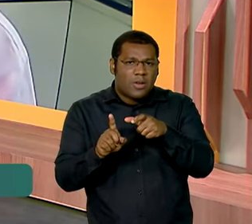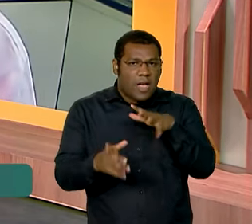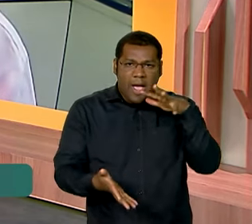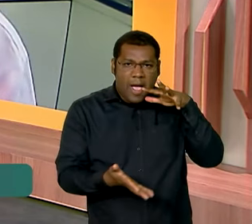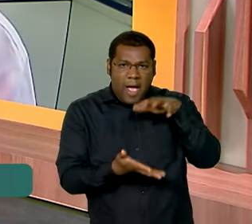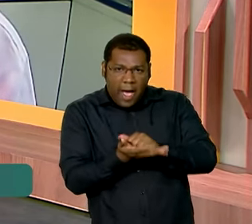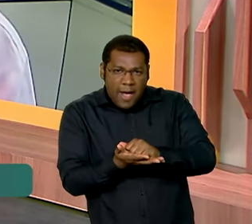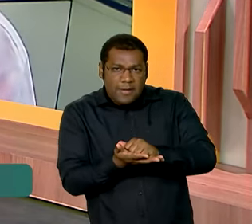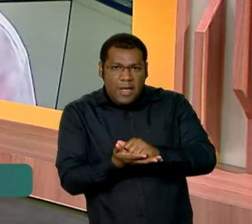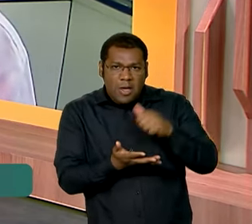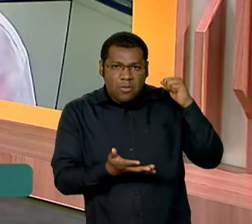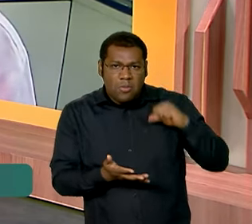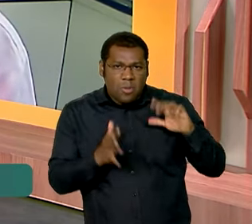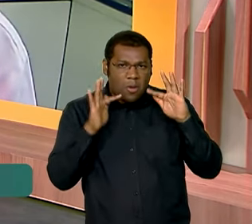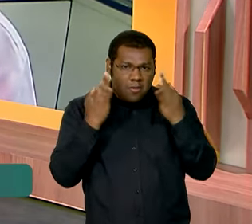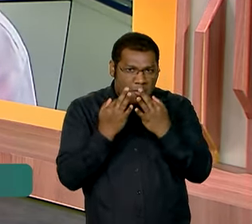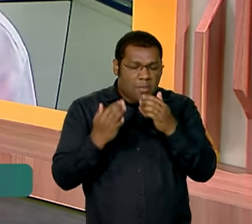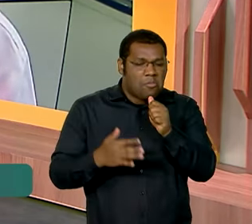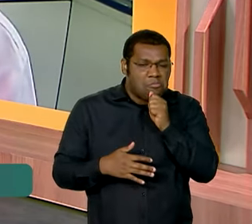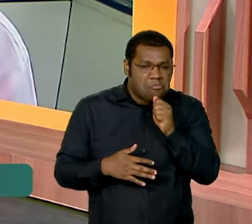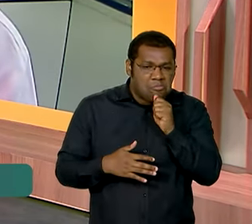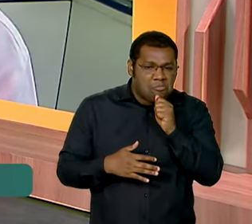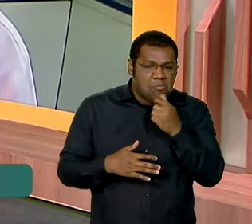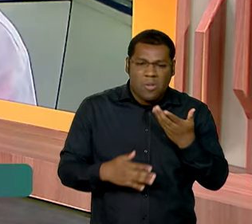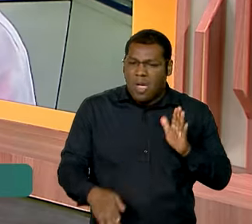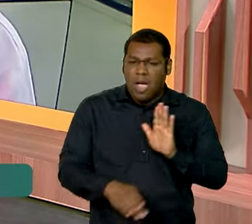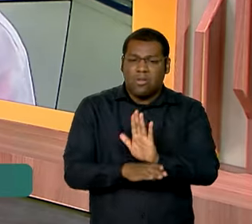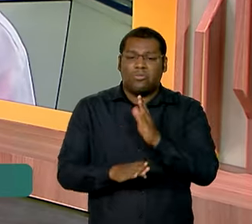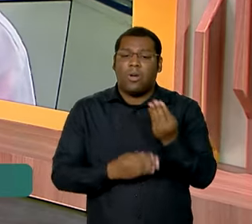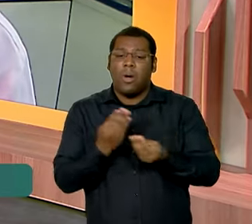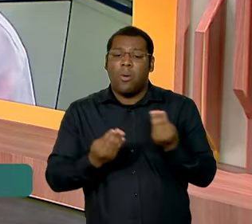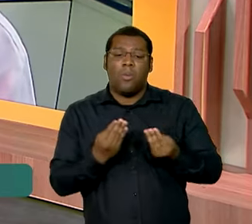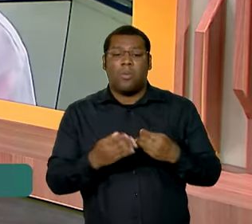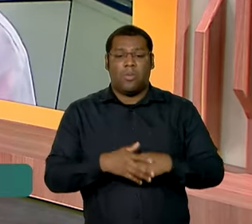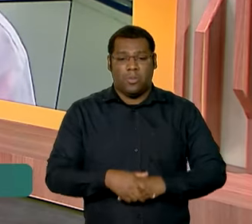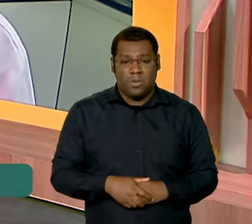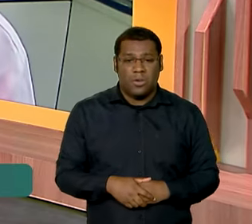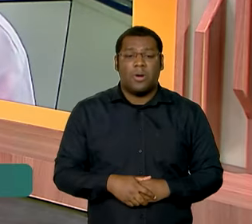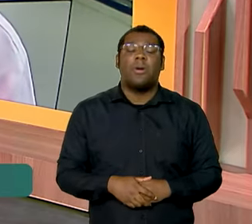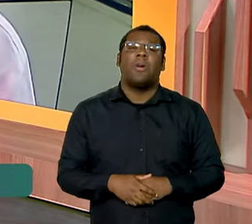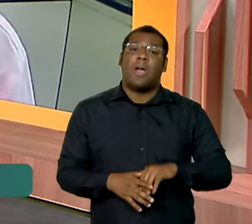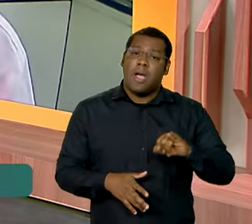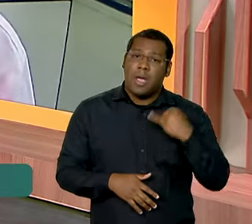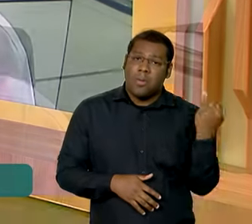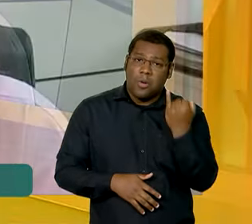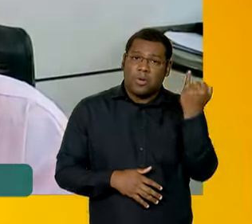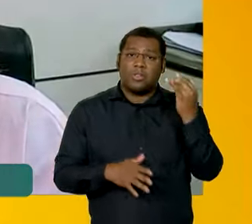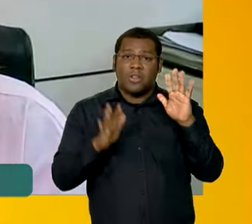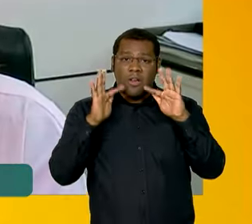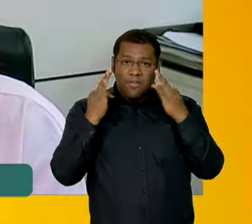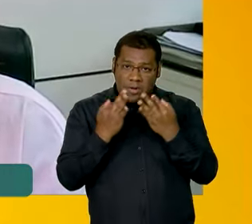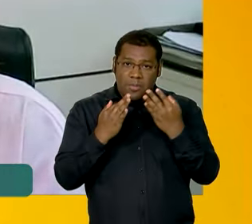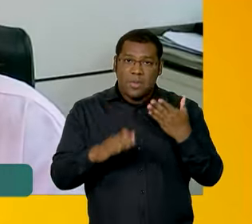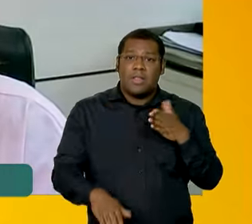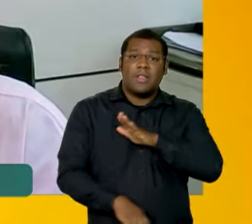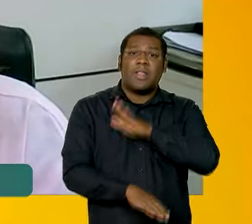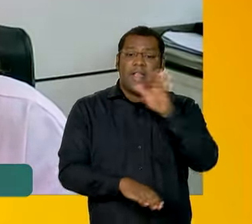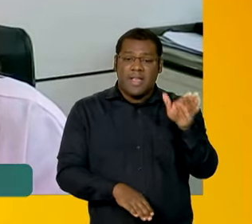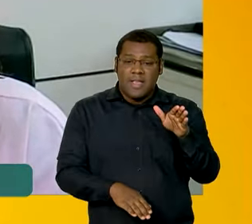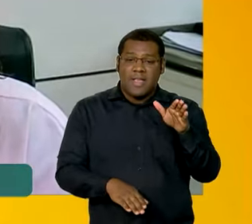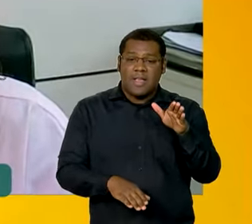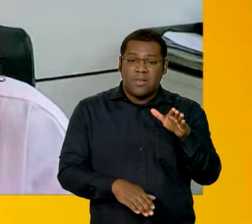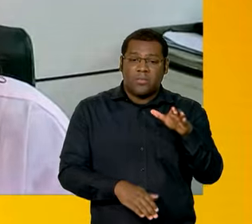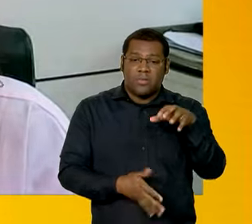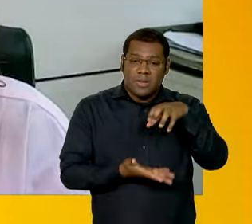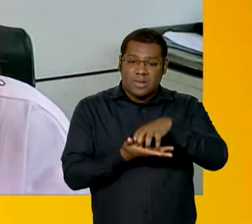ajudá-lo a entrar nesse Cadastro? É muito importante que as famílias busquem os CRAs, ou